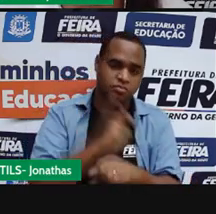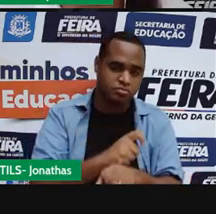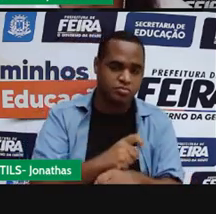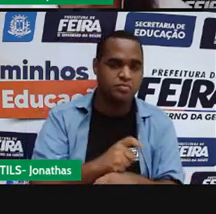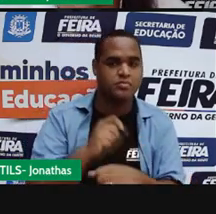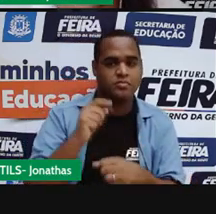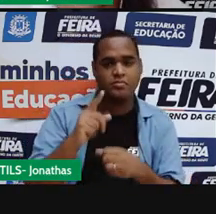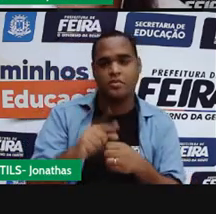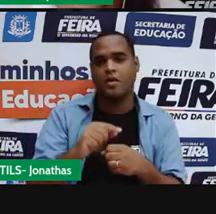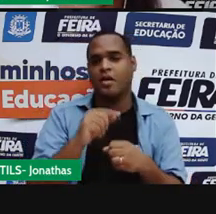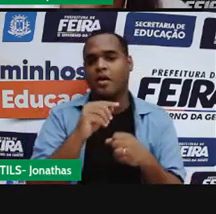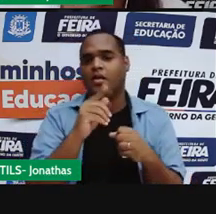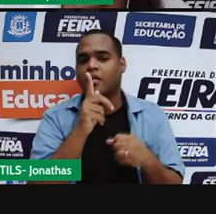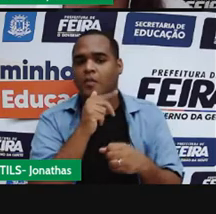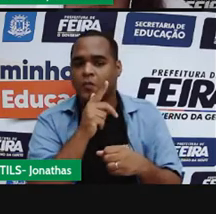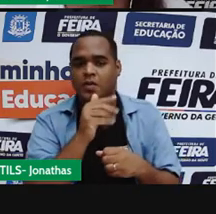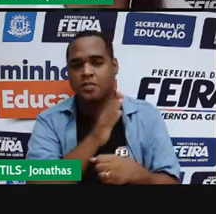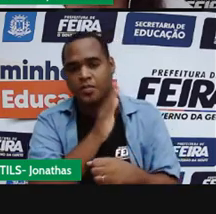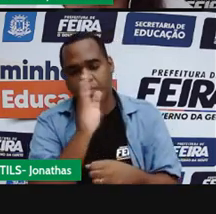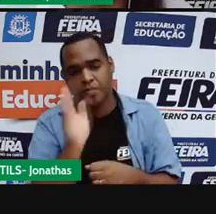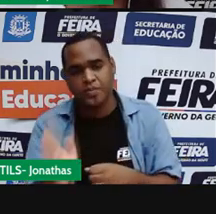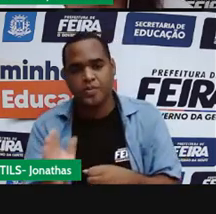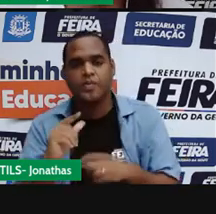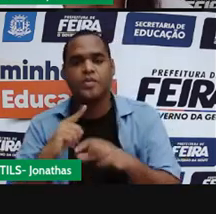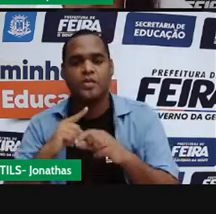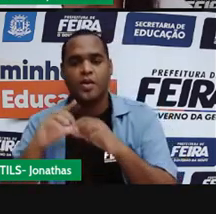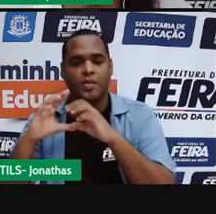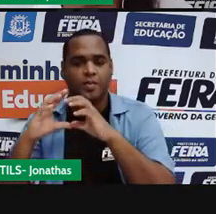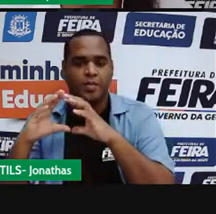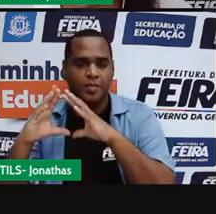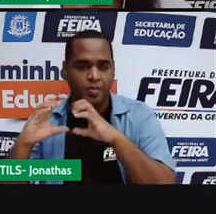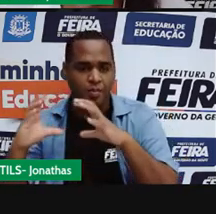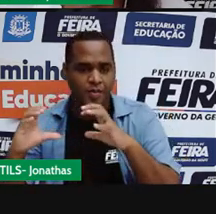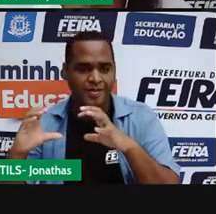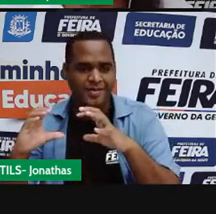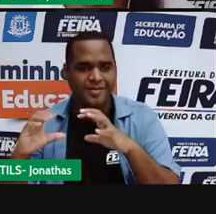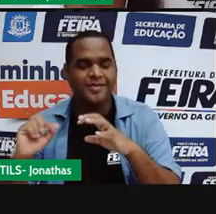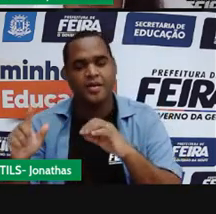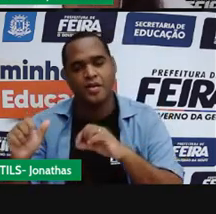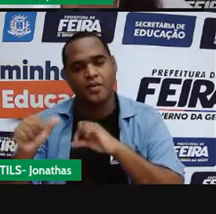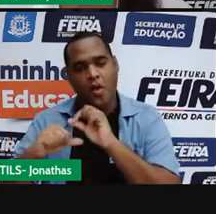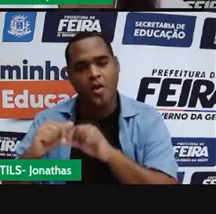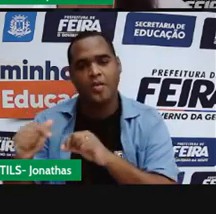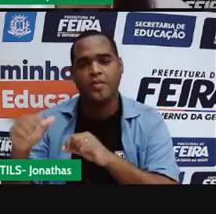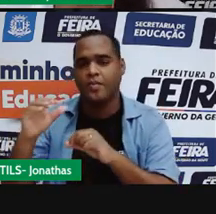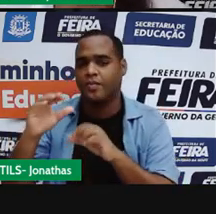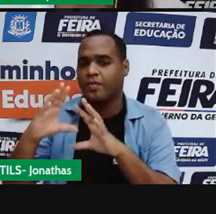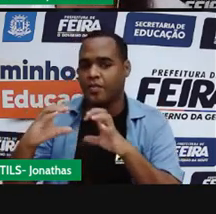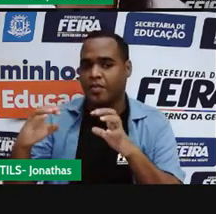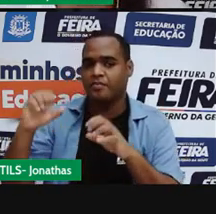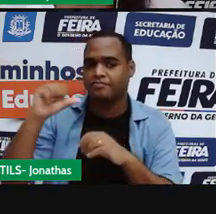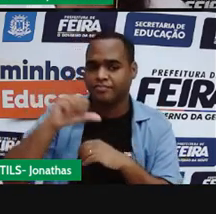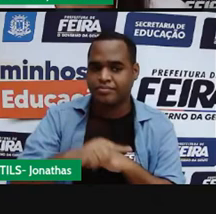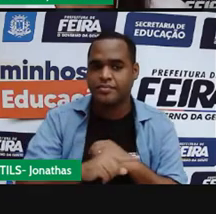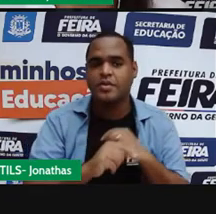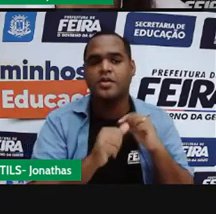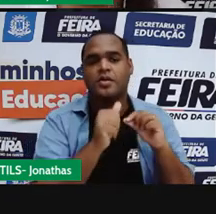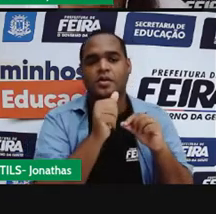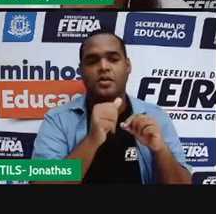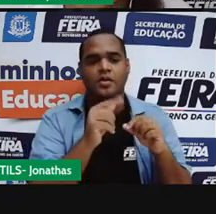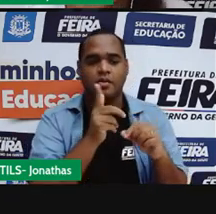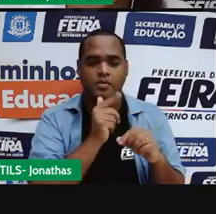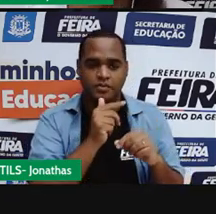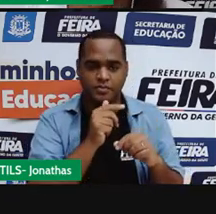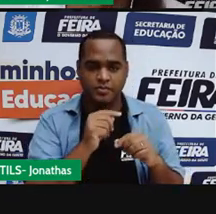líquido para o gasoso, número 4 do gasoso para o líquido, e o número 5 do gasoso direto para o